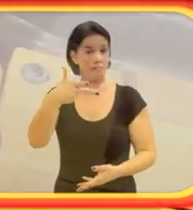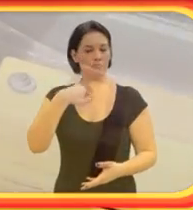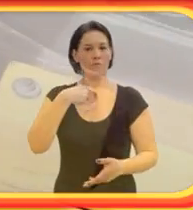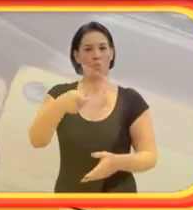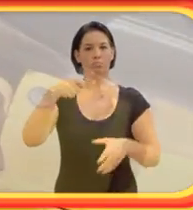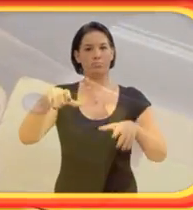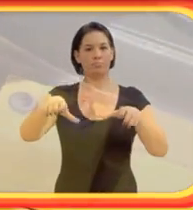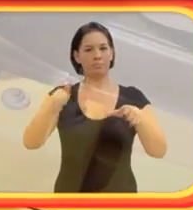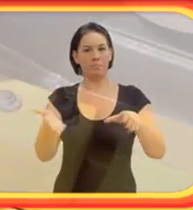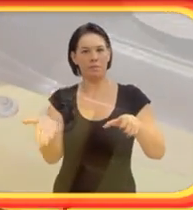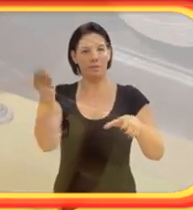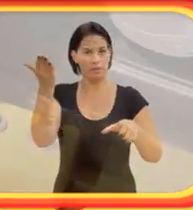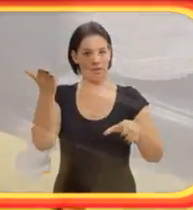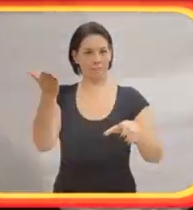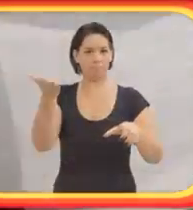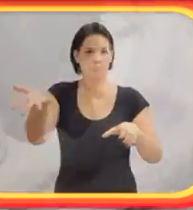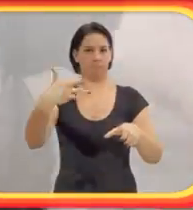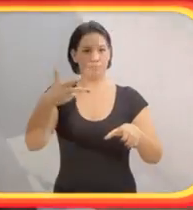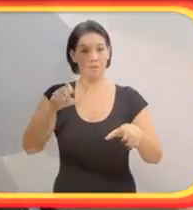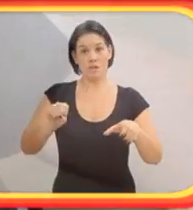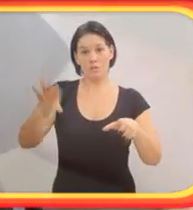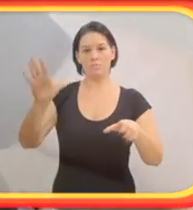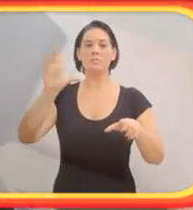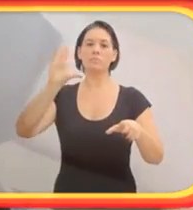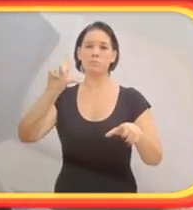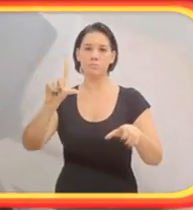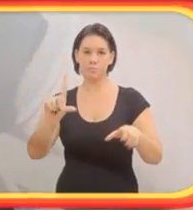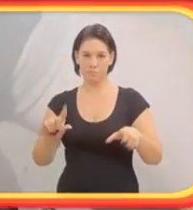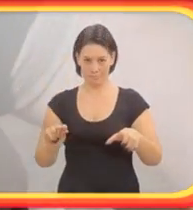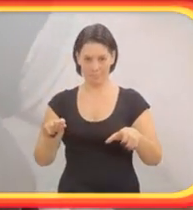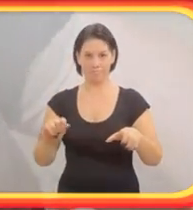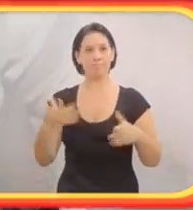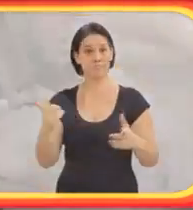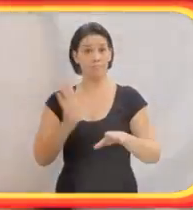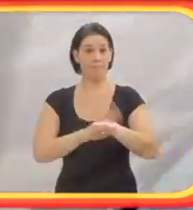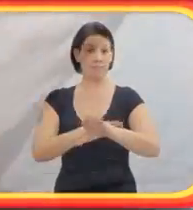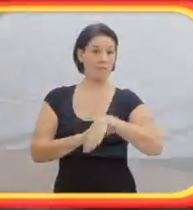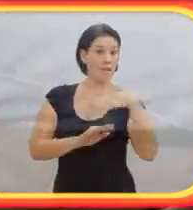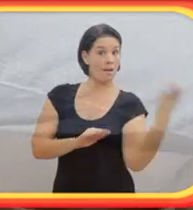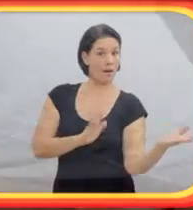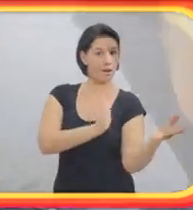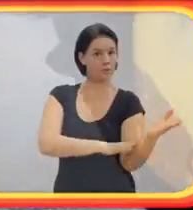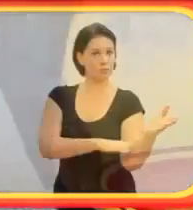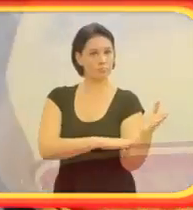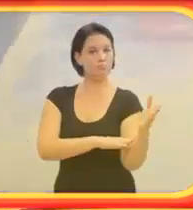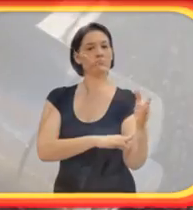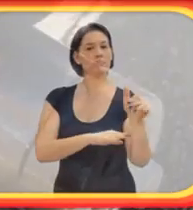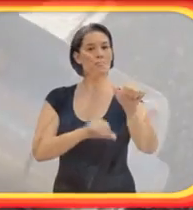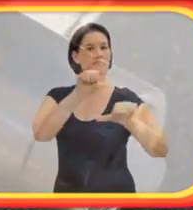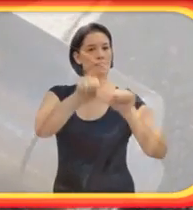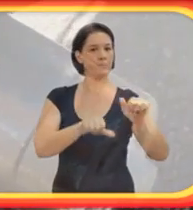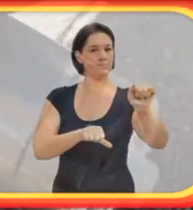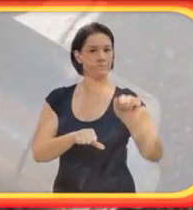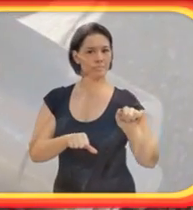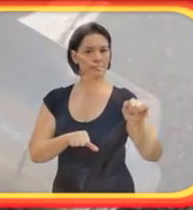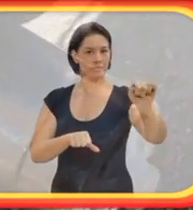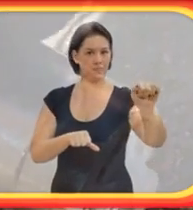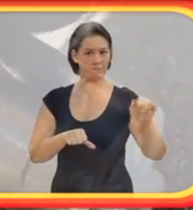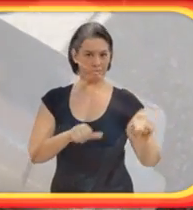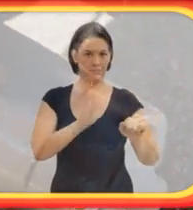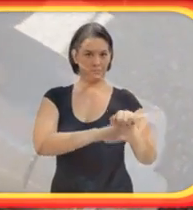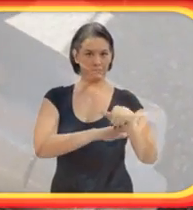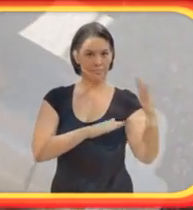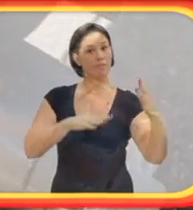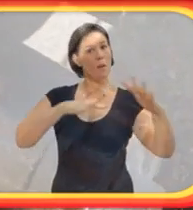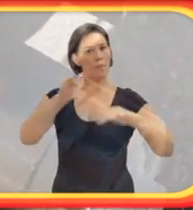acelerador, eu puxo para cima, para acelerar, e solto para desacelerar. Do outro lado da minha moto, a marcha ou o câmbio